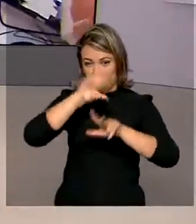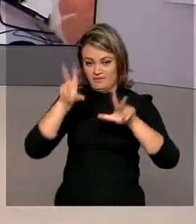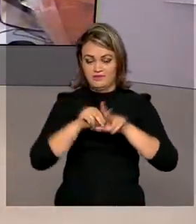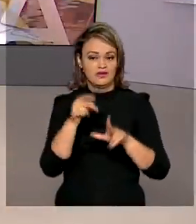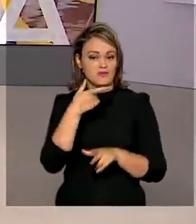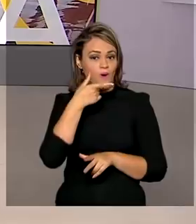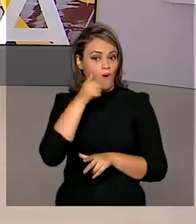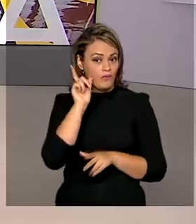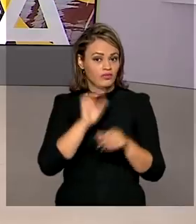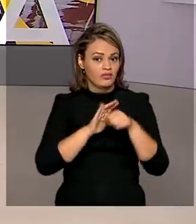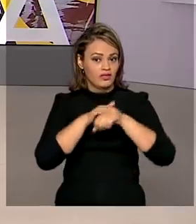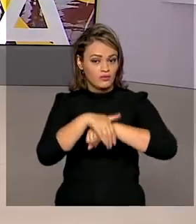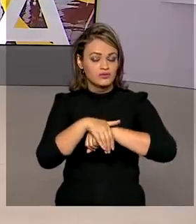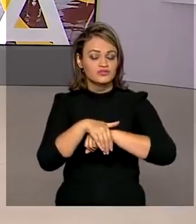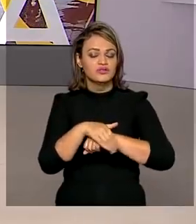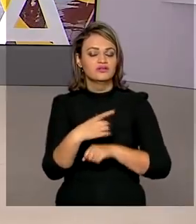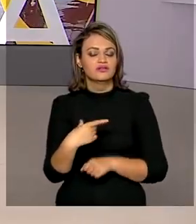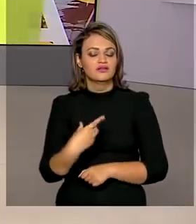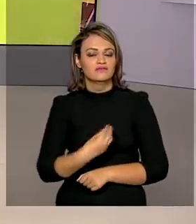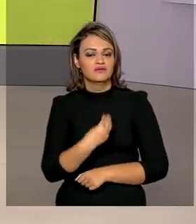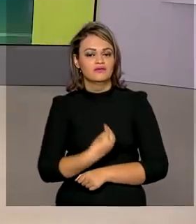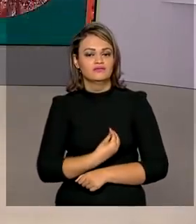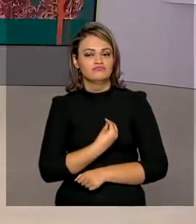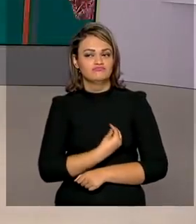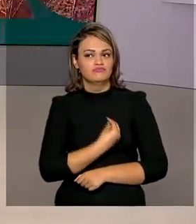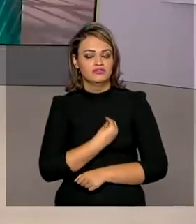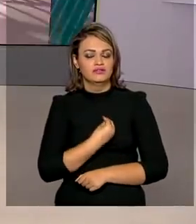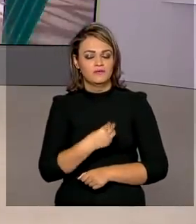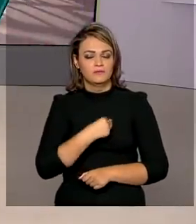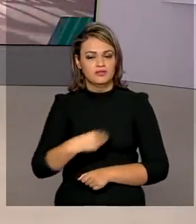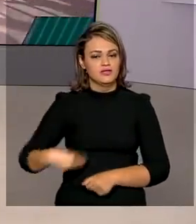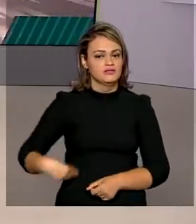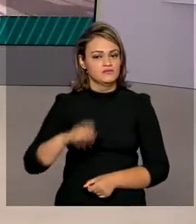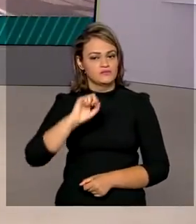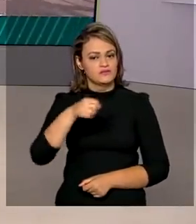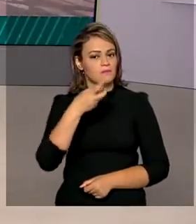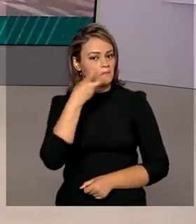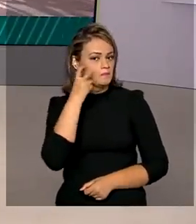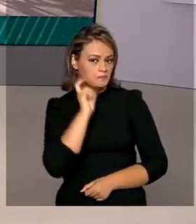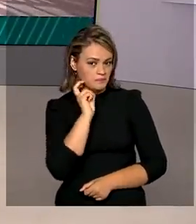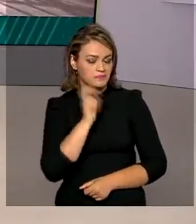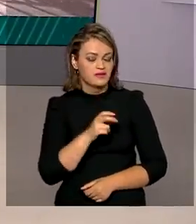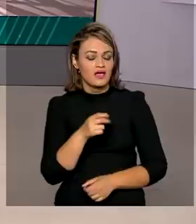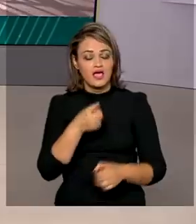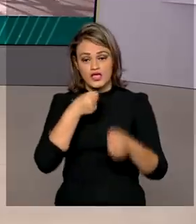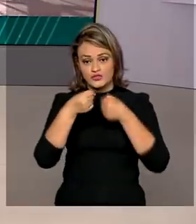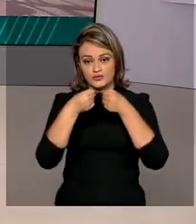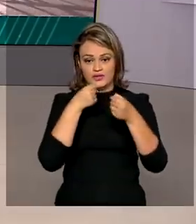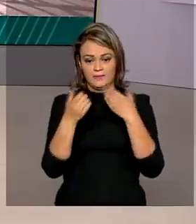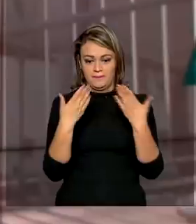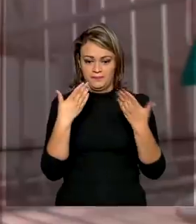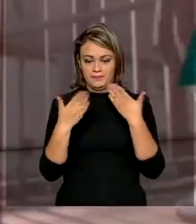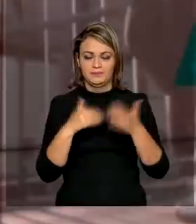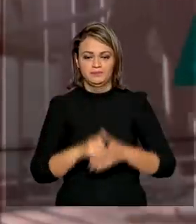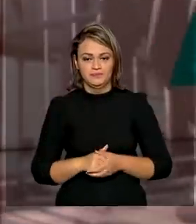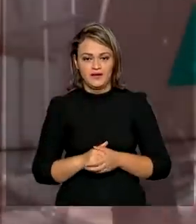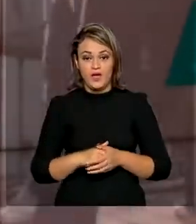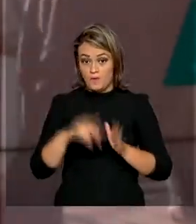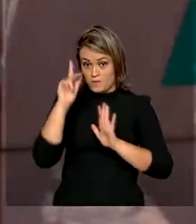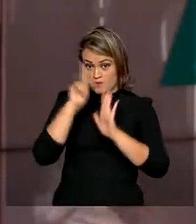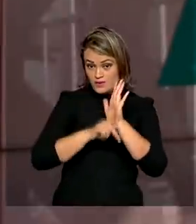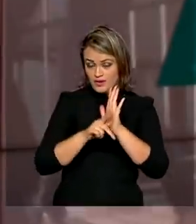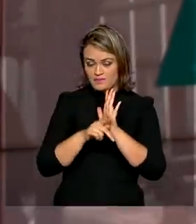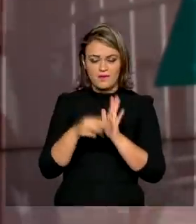recebeu na noite desta segunda-feira o ministro de Minas e Energia, Bento Albuquerque, e jornalistas convidados. No programa,